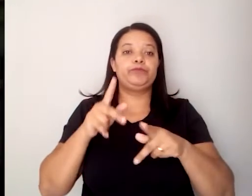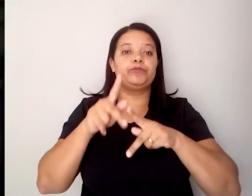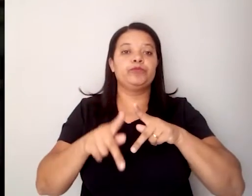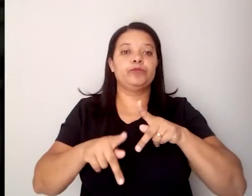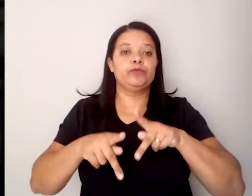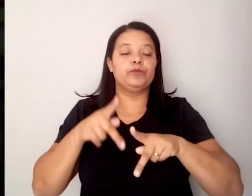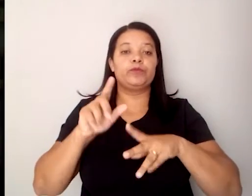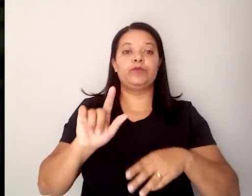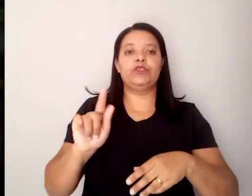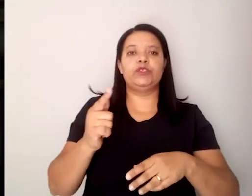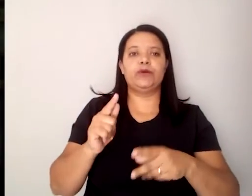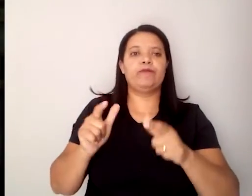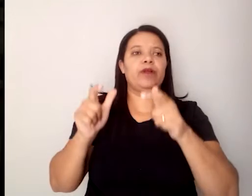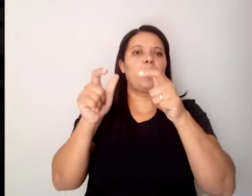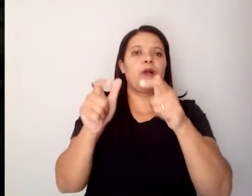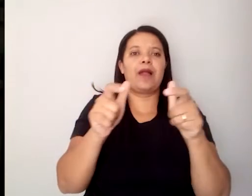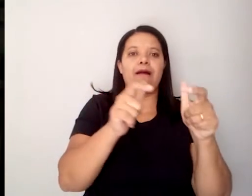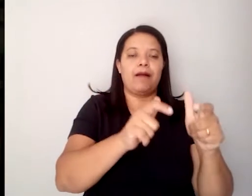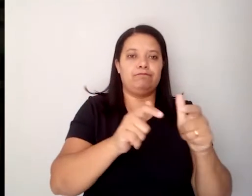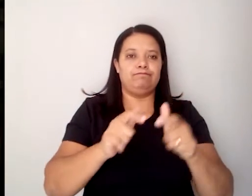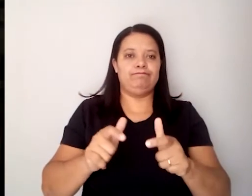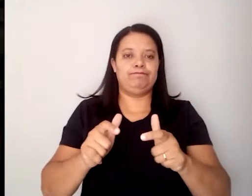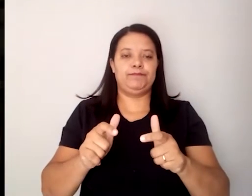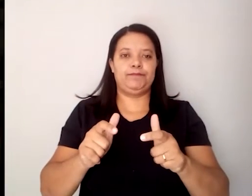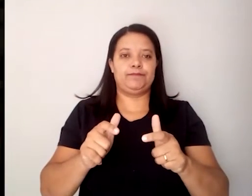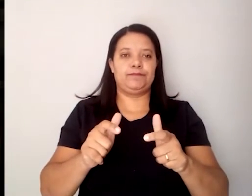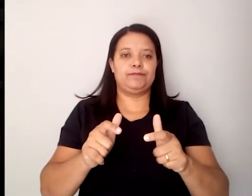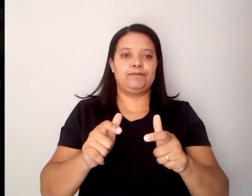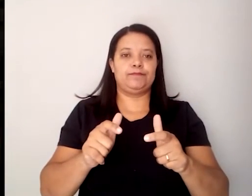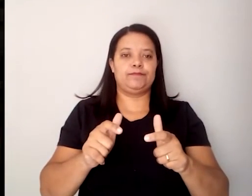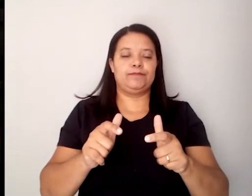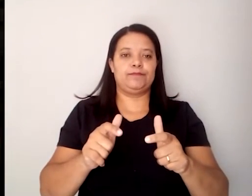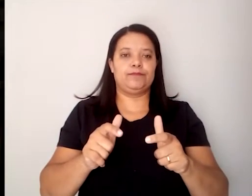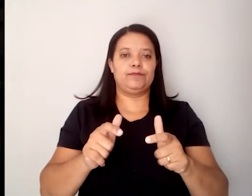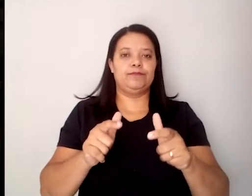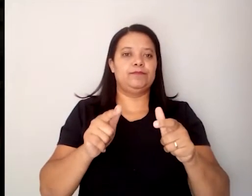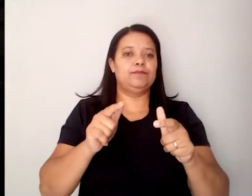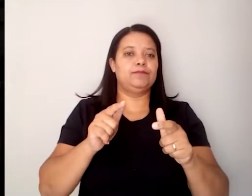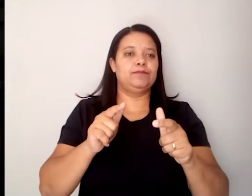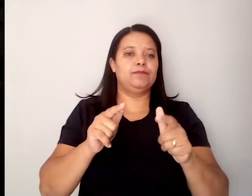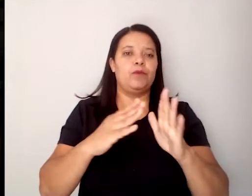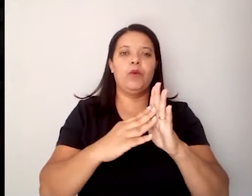geografia que, na verdade, está na cópia incessante